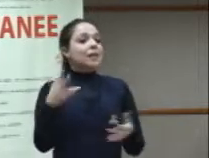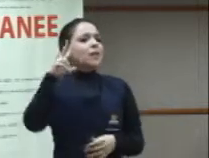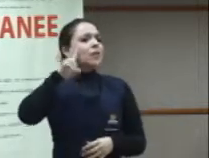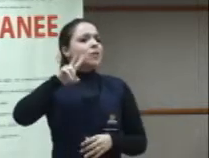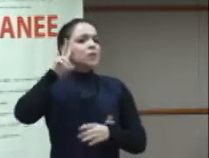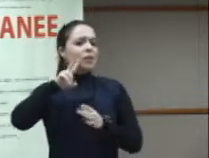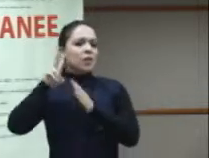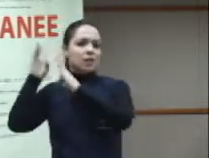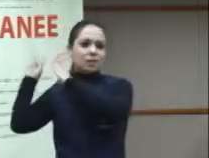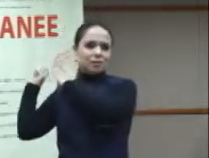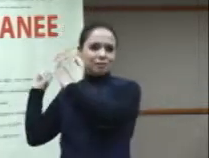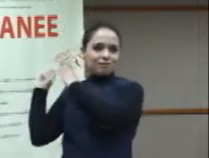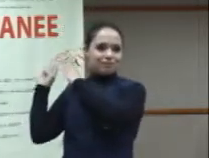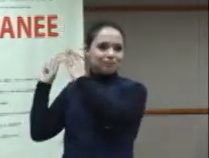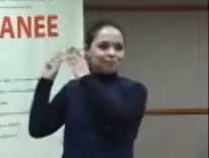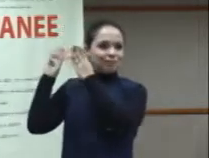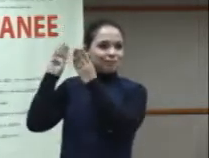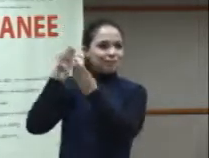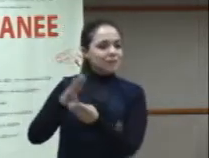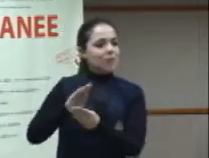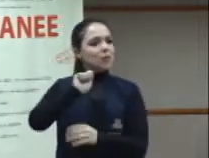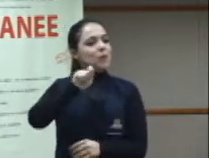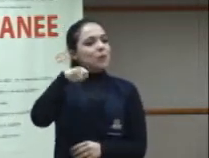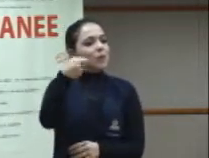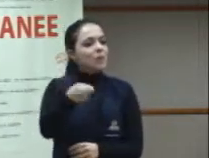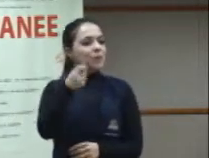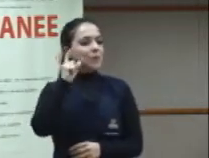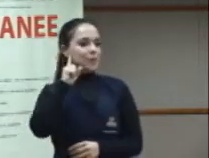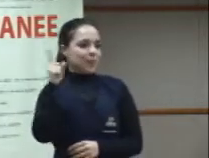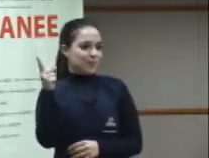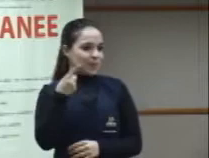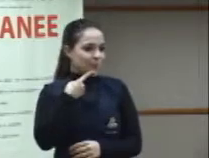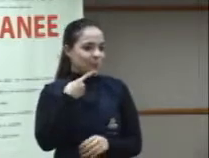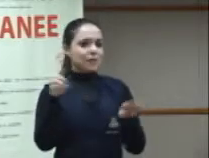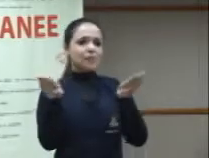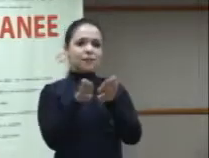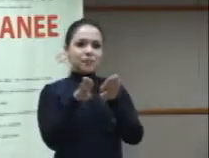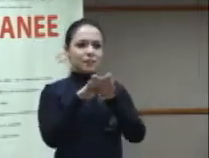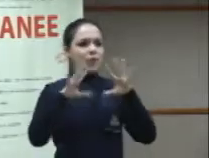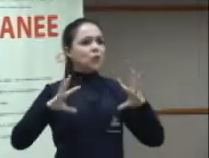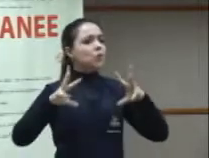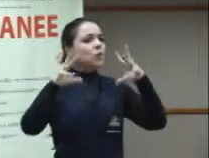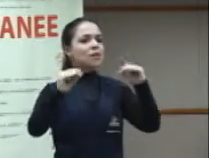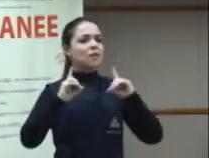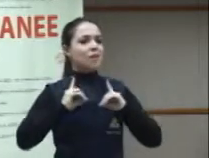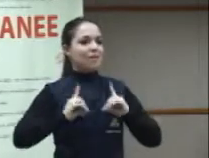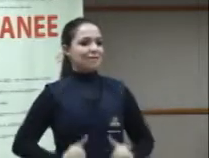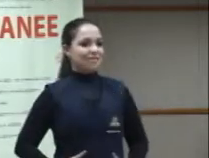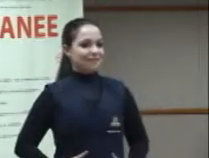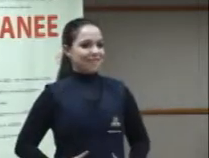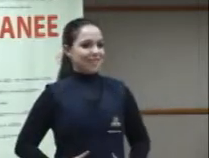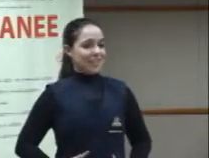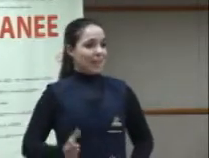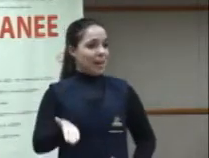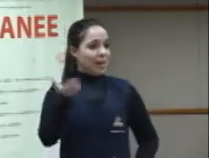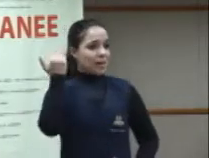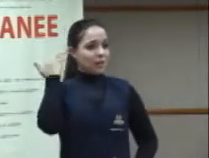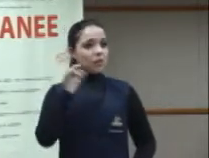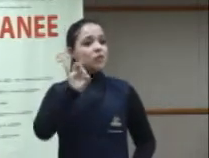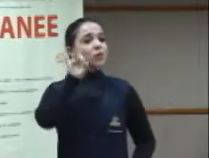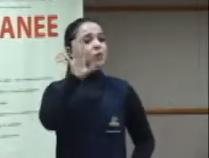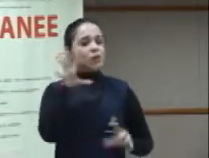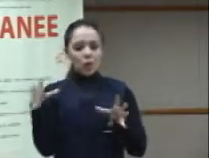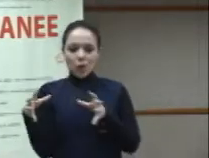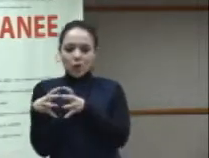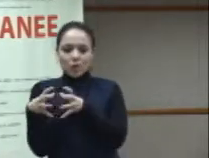o que a história nos mostrou? Não só em relação aos surdos, mas em todas as pessoas especiais. Que era um esforço unilateral da